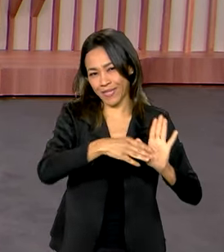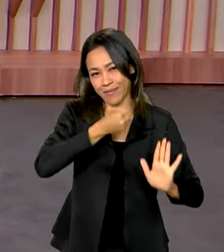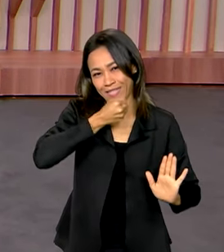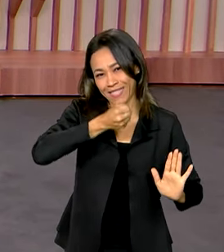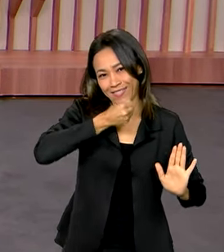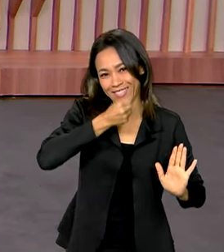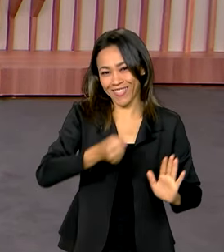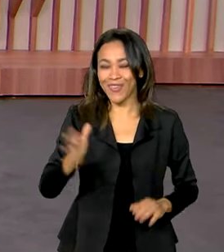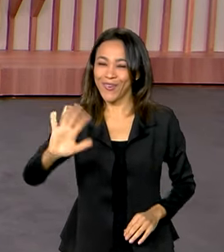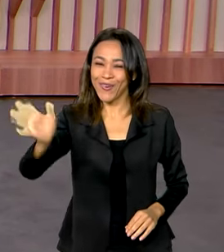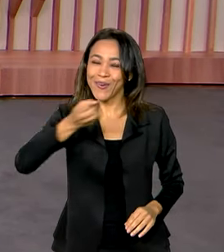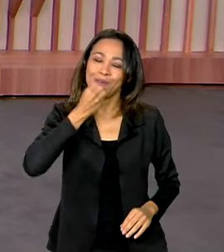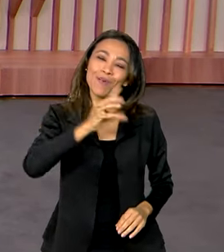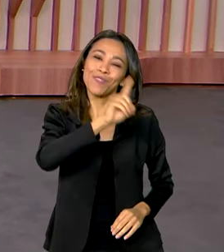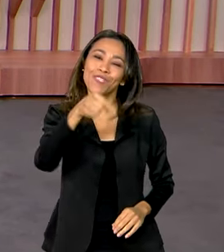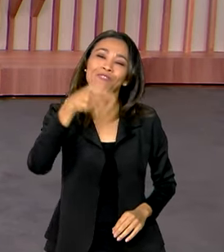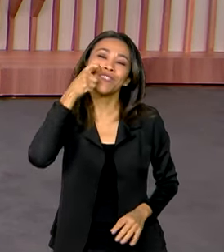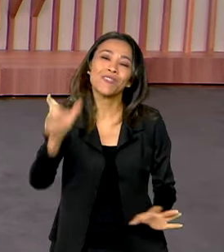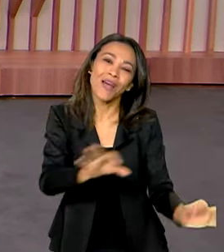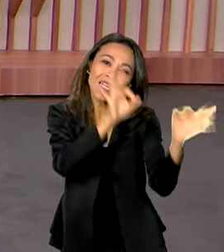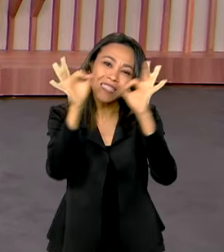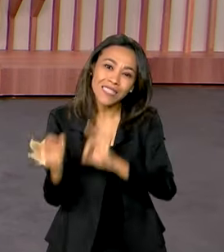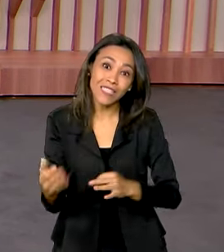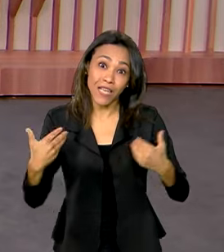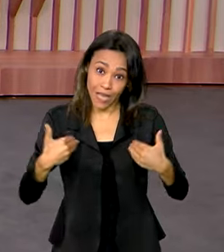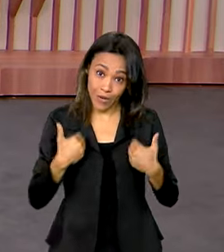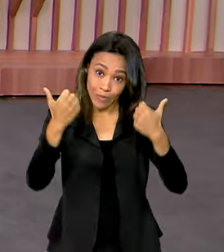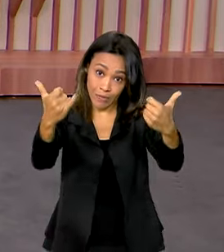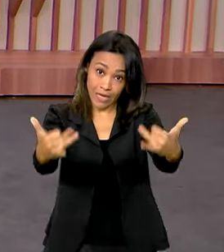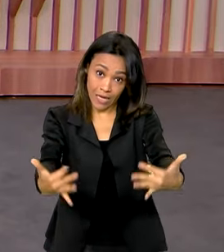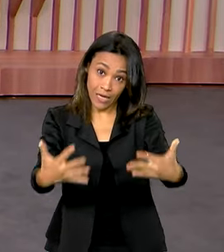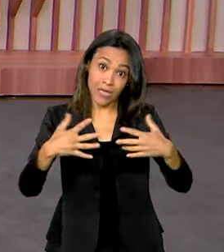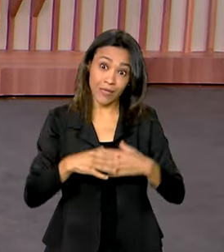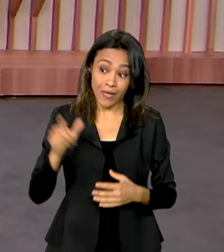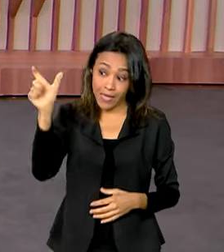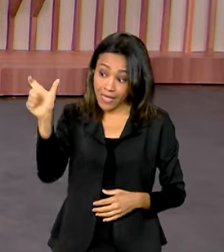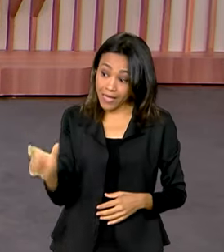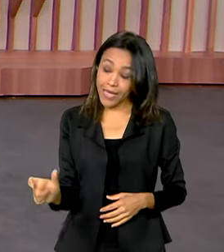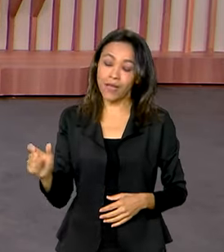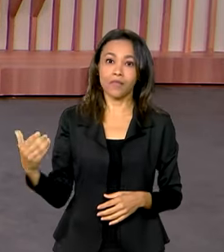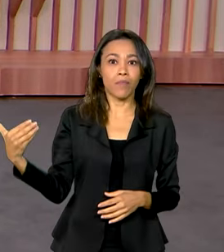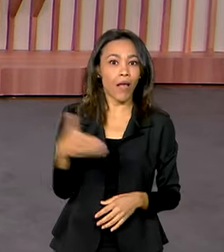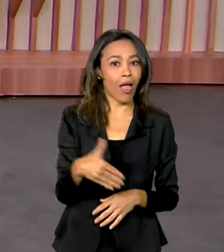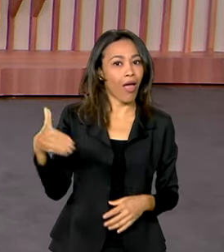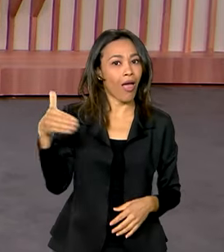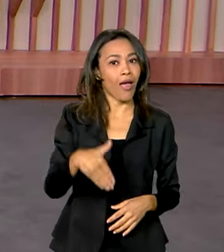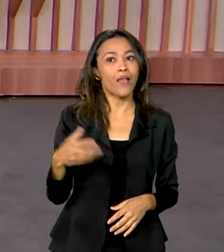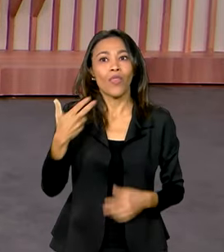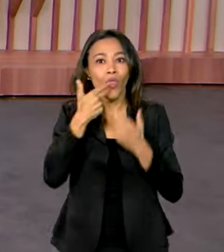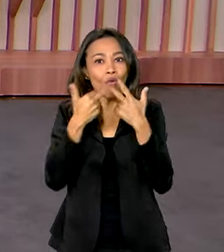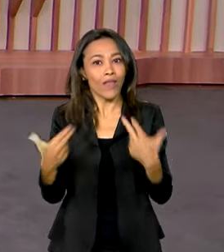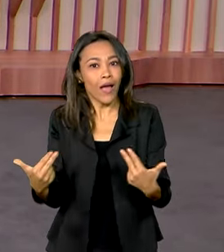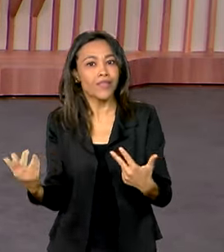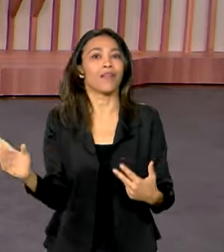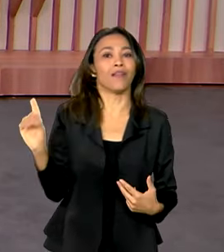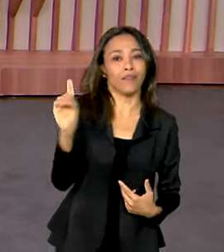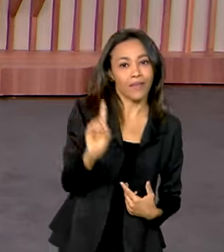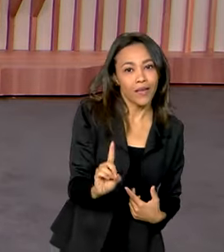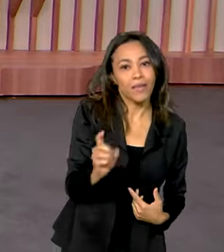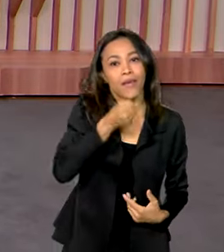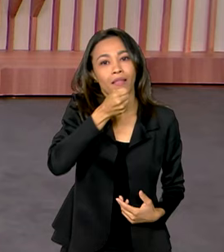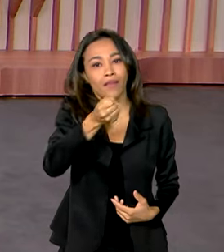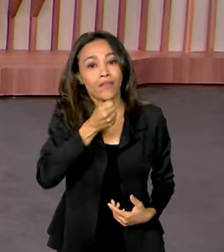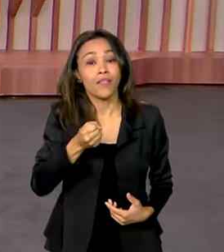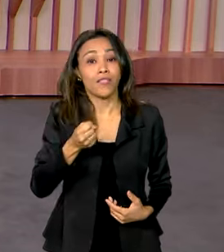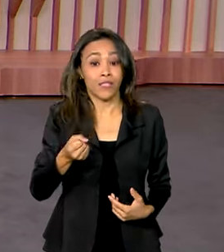Bom dia para você e para quem está com a gente no Brasil em Dia. Olha, eu falo que o ministro Fávaro é quase nosso sócio. Sempre tem novidade, ele está aqui com a gente e ontem,